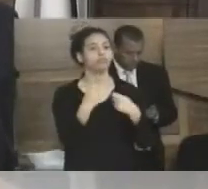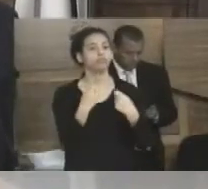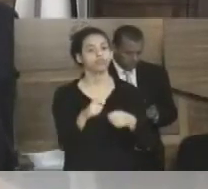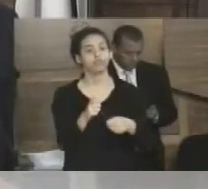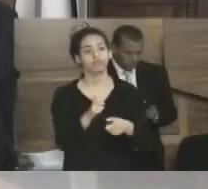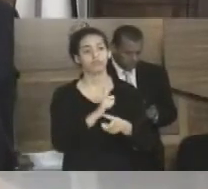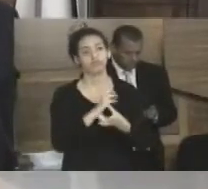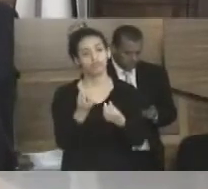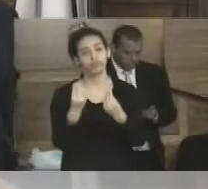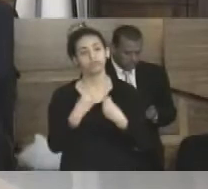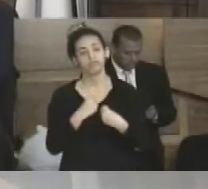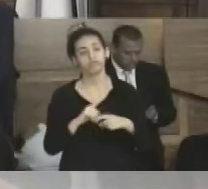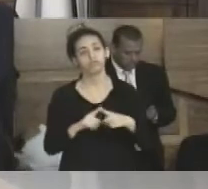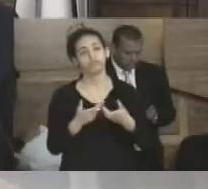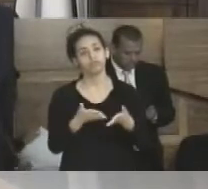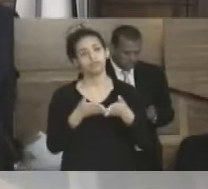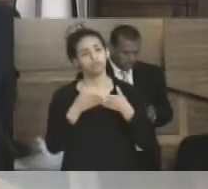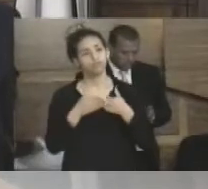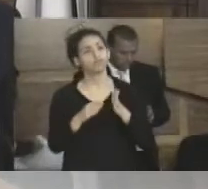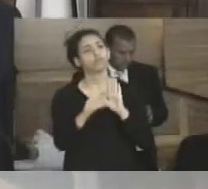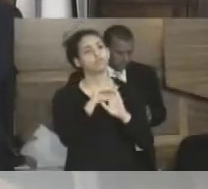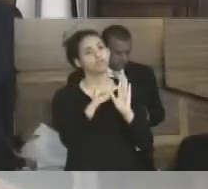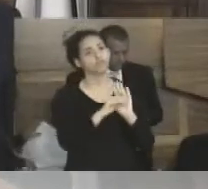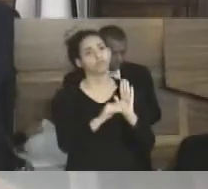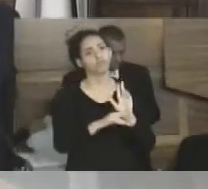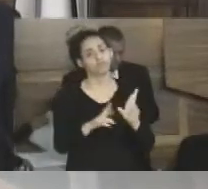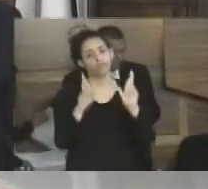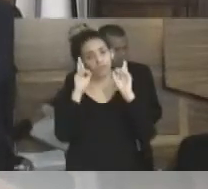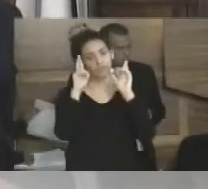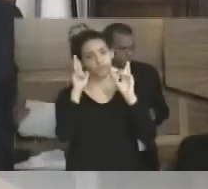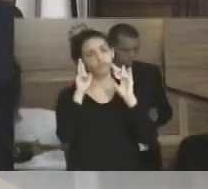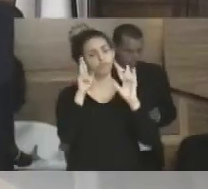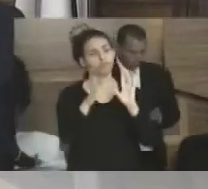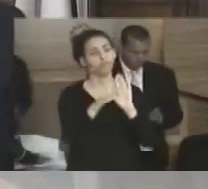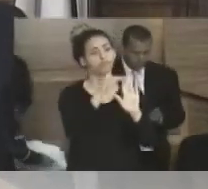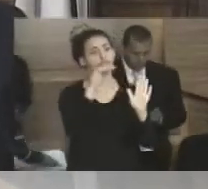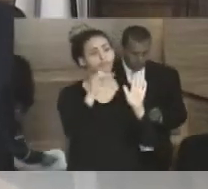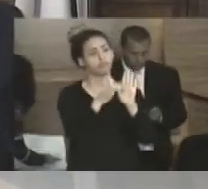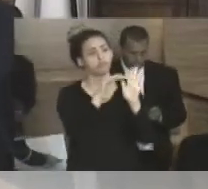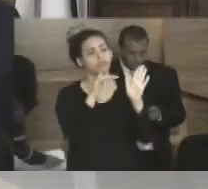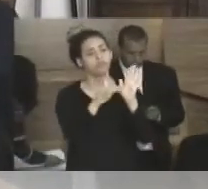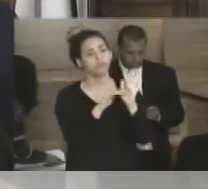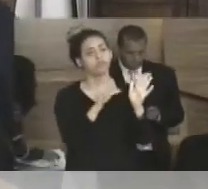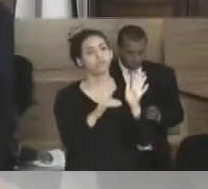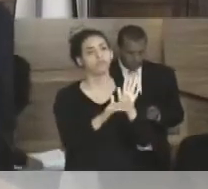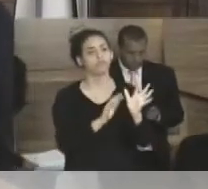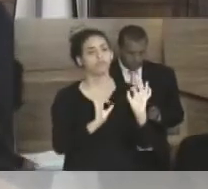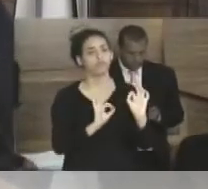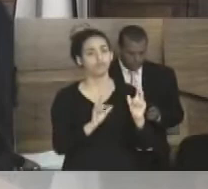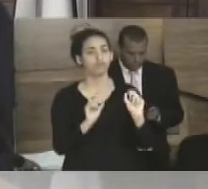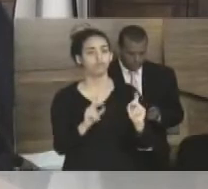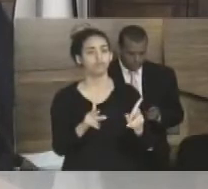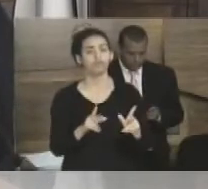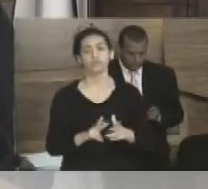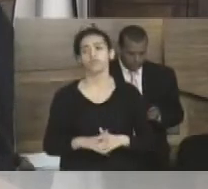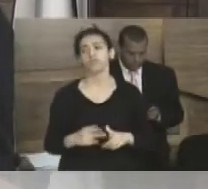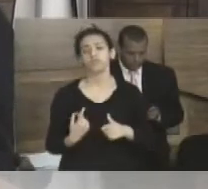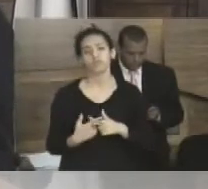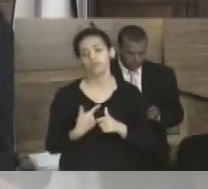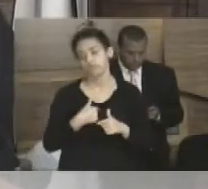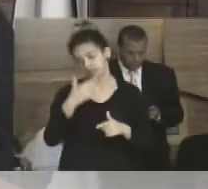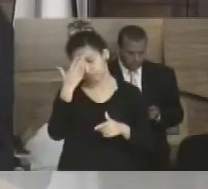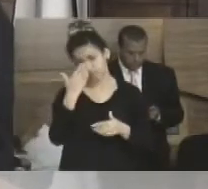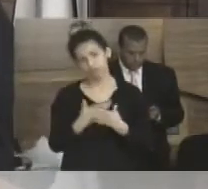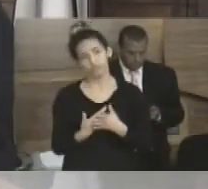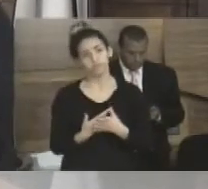pelo menos, que siga a ordem cronológica que já está lá dentro da Secretaria de Fazenda, que está dentro da Tesouraria, porque eu